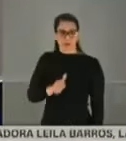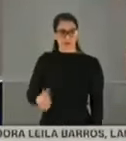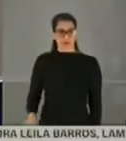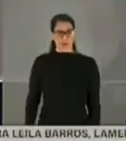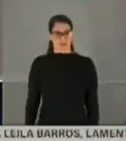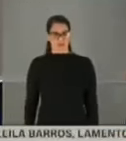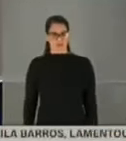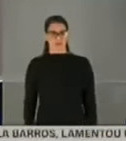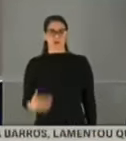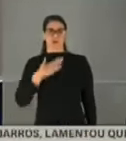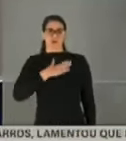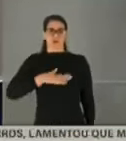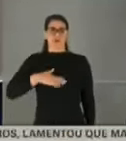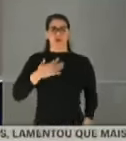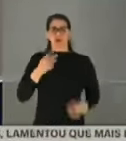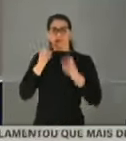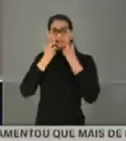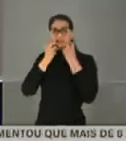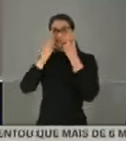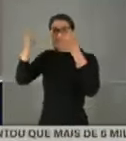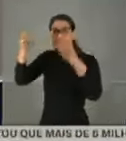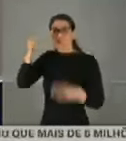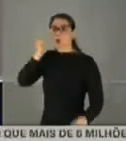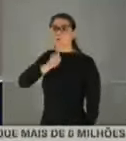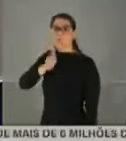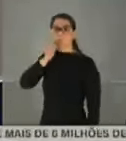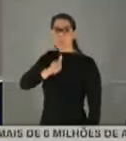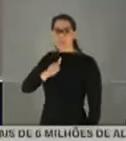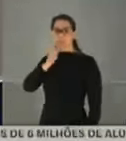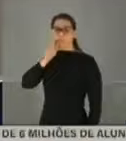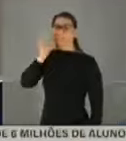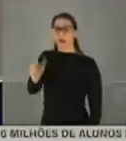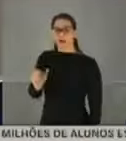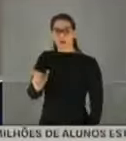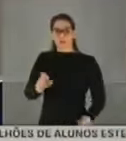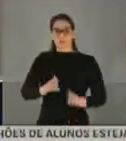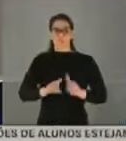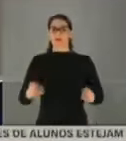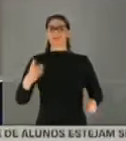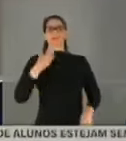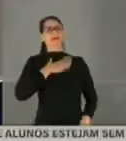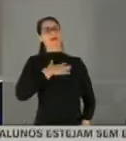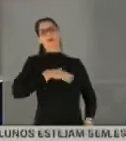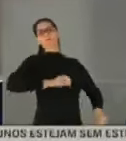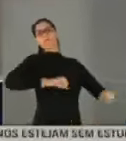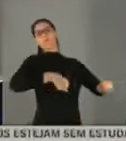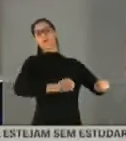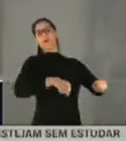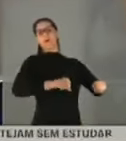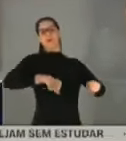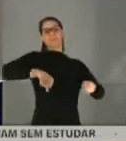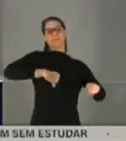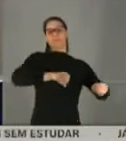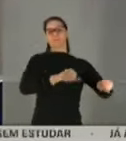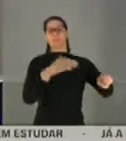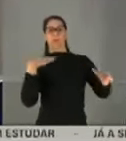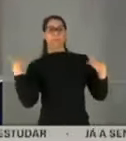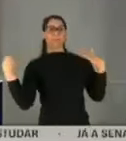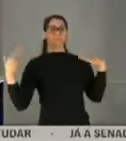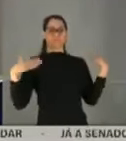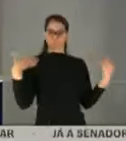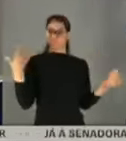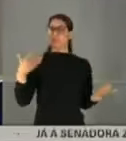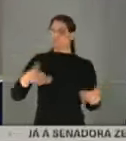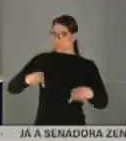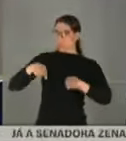gosta de gritar com as mulheres mas adora de andar de moto. Grande motoqueiro o Brasil